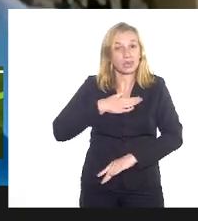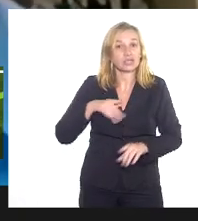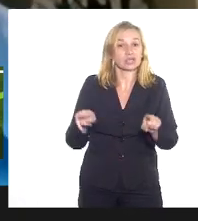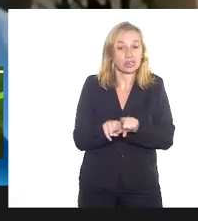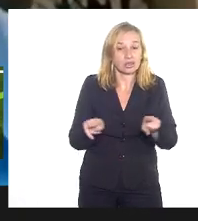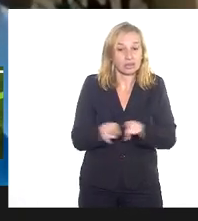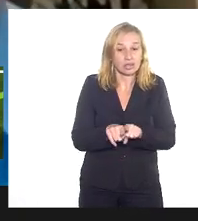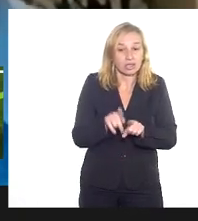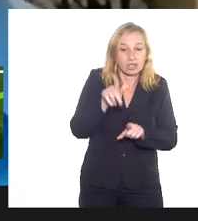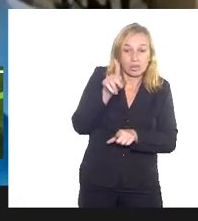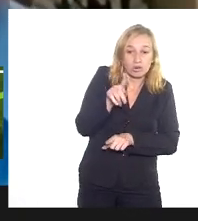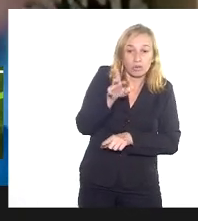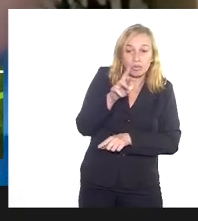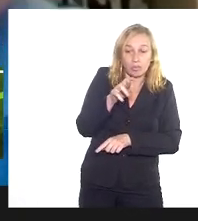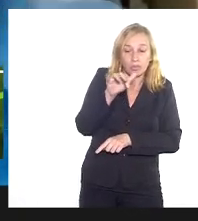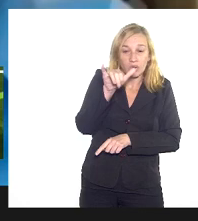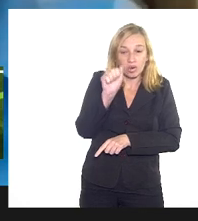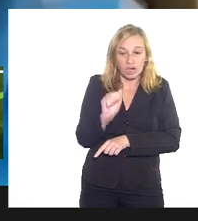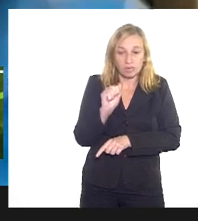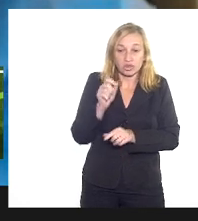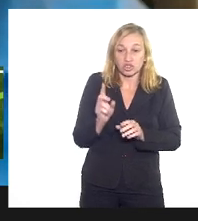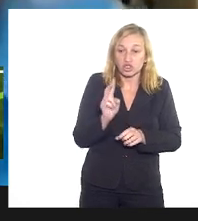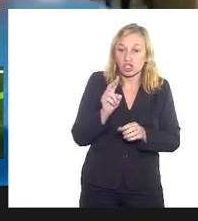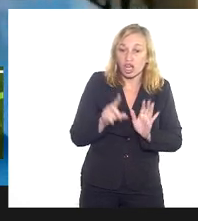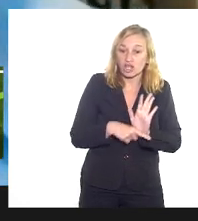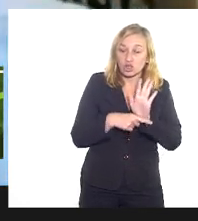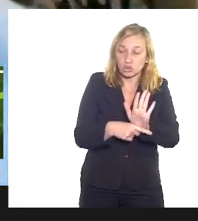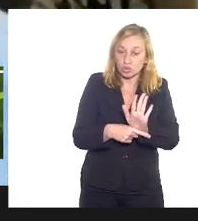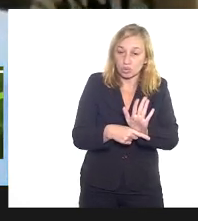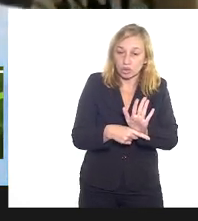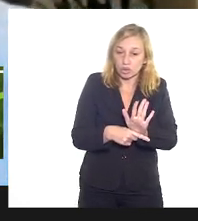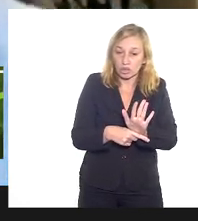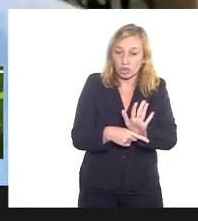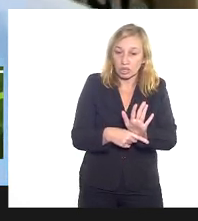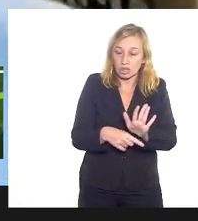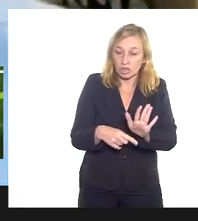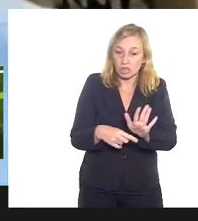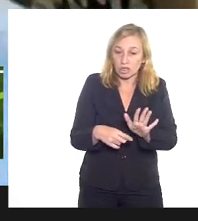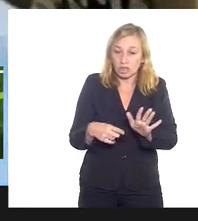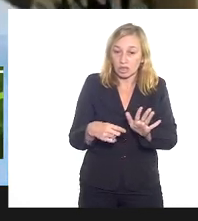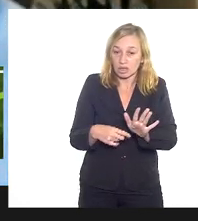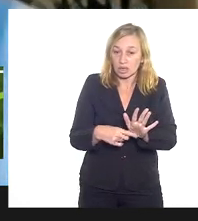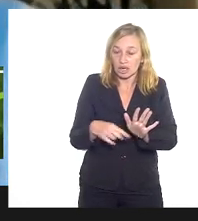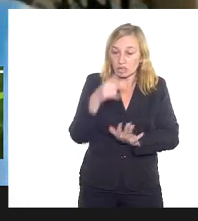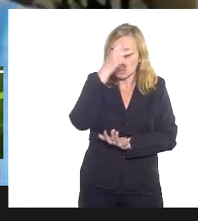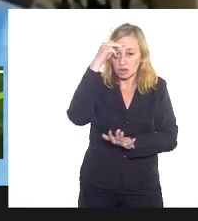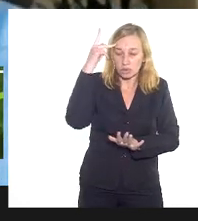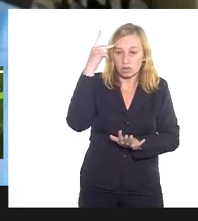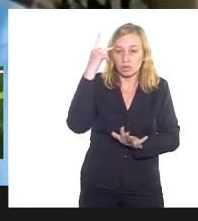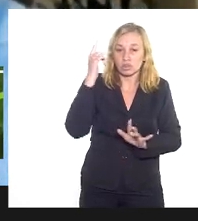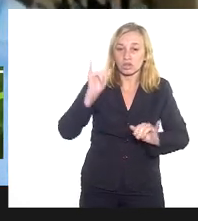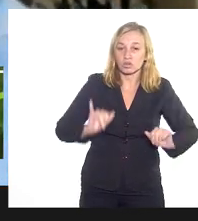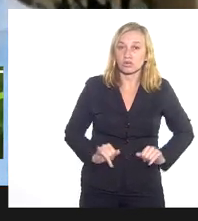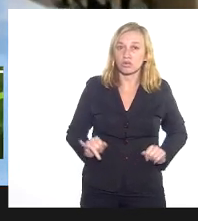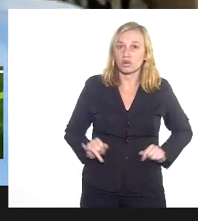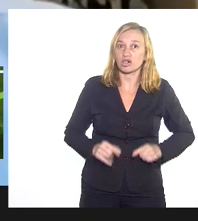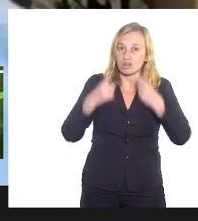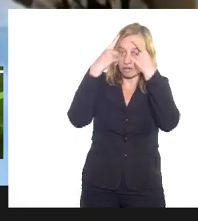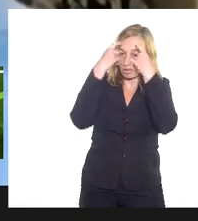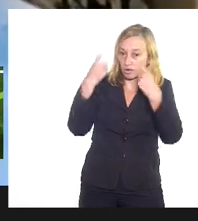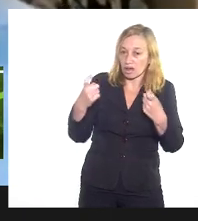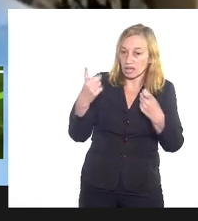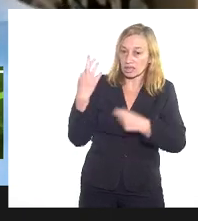Programa de Assistência às Vítimas de Tolerância Religiosa. Existe esse programa na Secretaria de Direitos